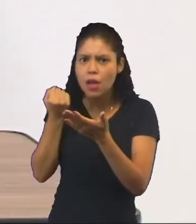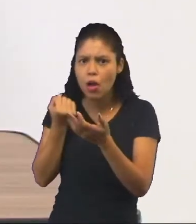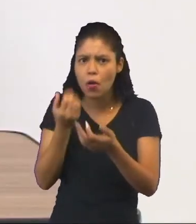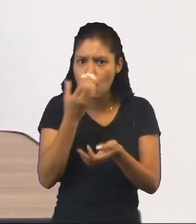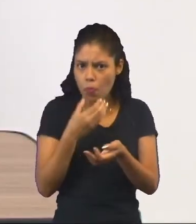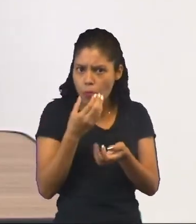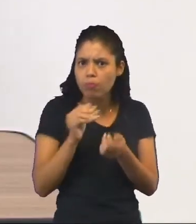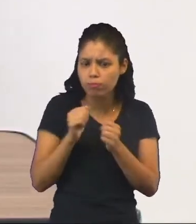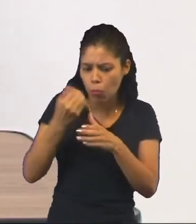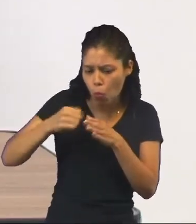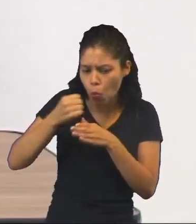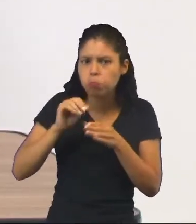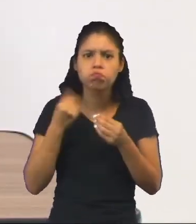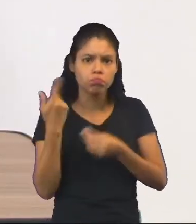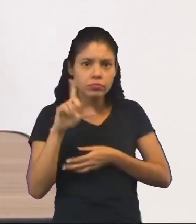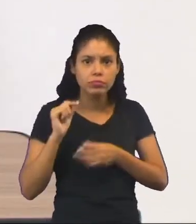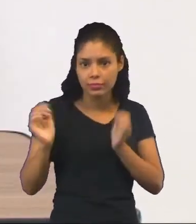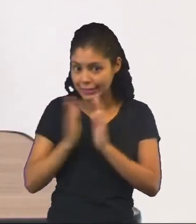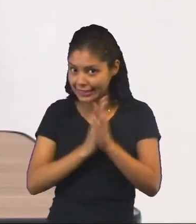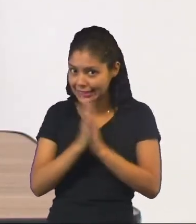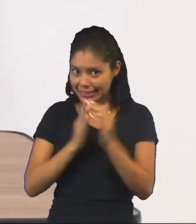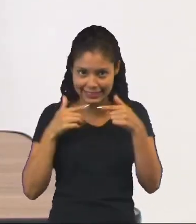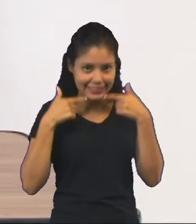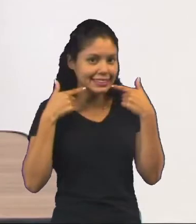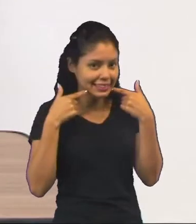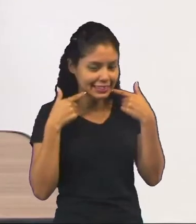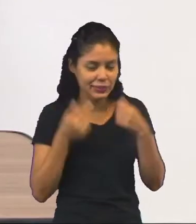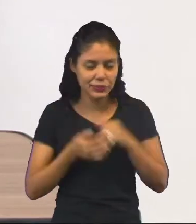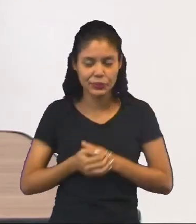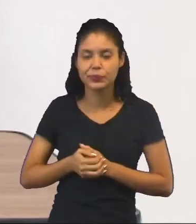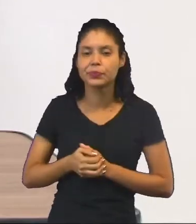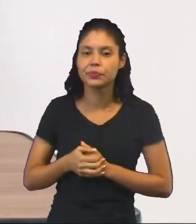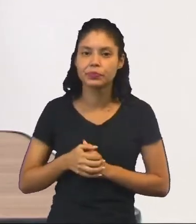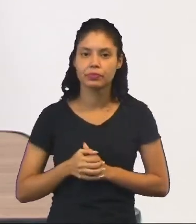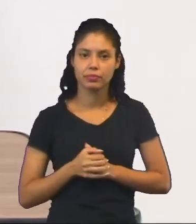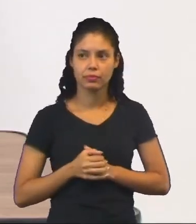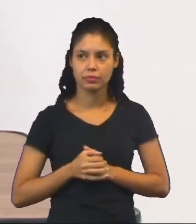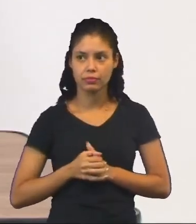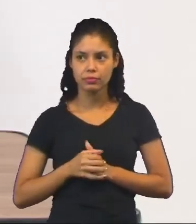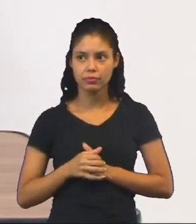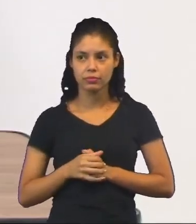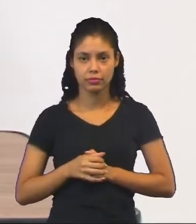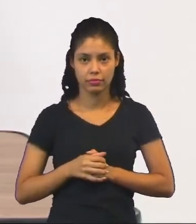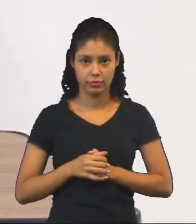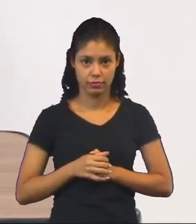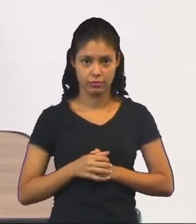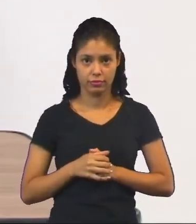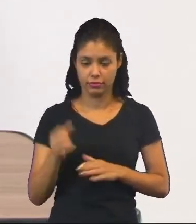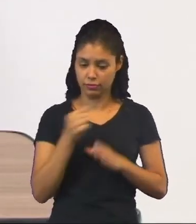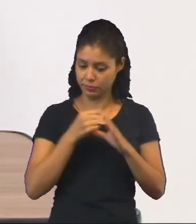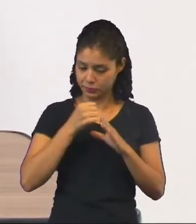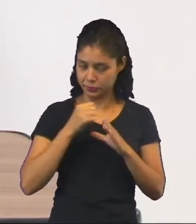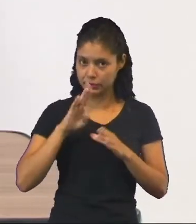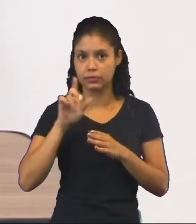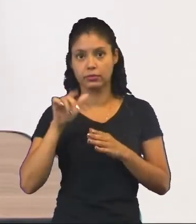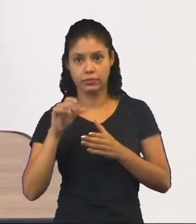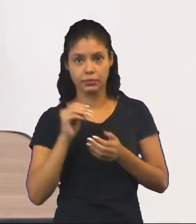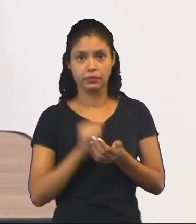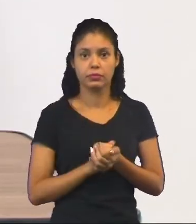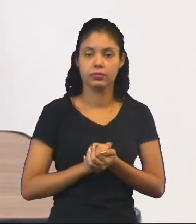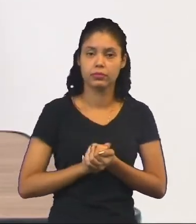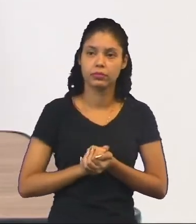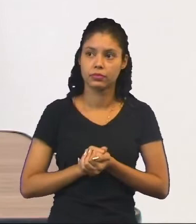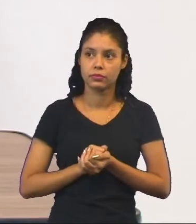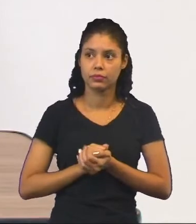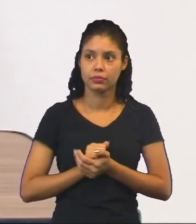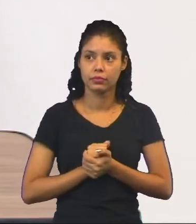mamãe fez? Disse. Ele animado com o sorriso no rosto. Ele estava animado para pegar aquele bolo. De Feriné, que ele falou com muita fome. Ele